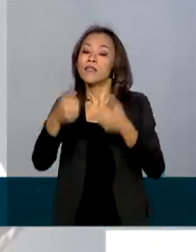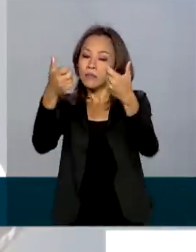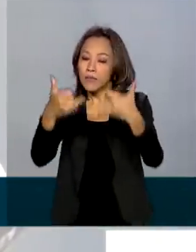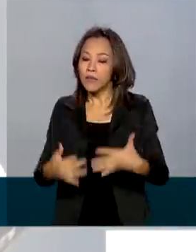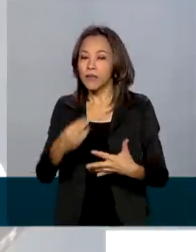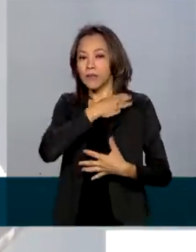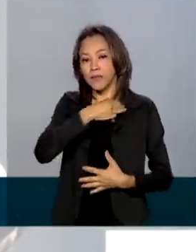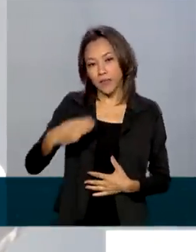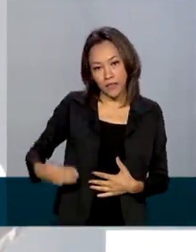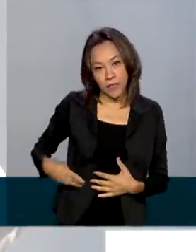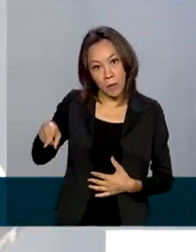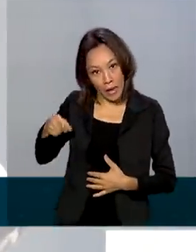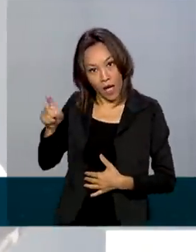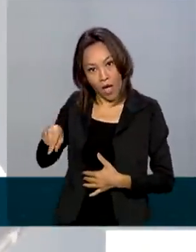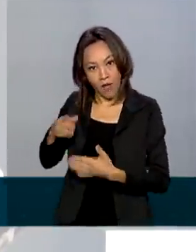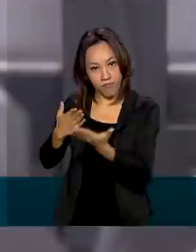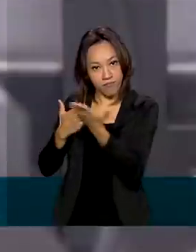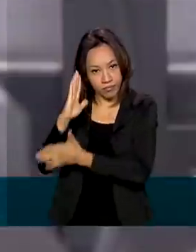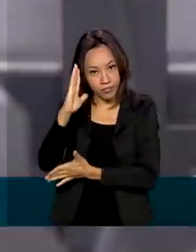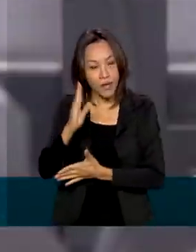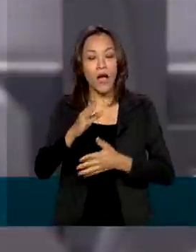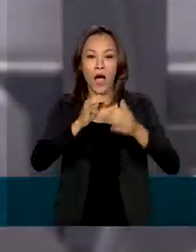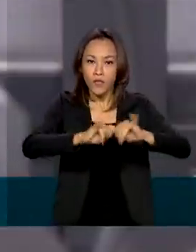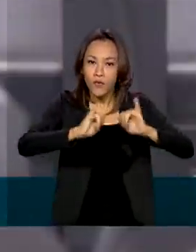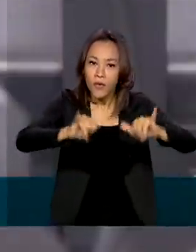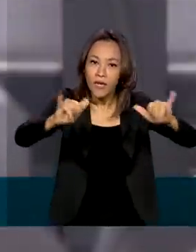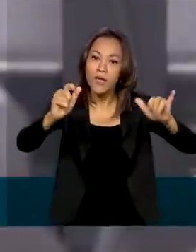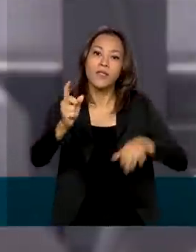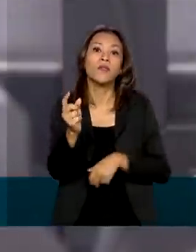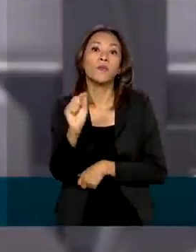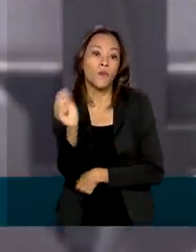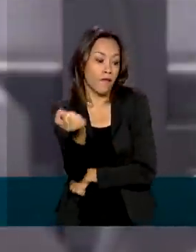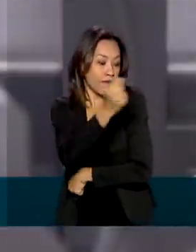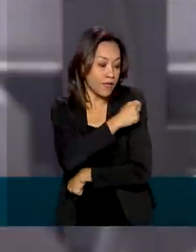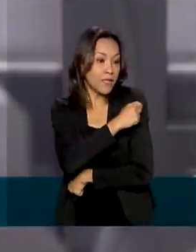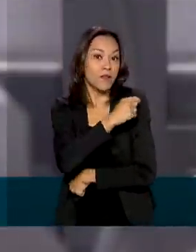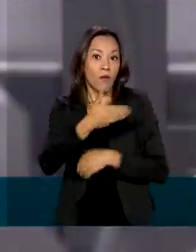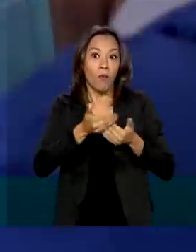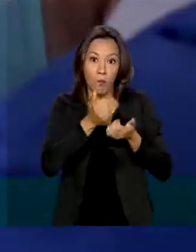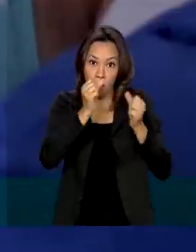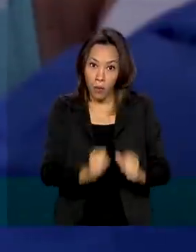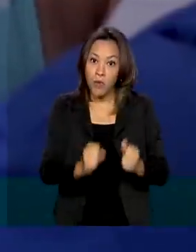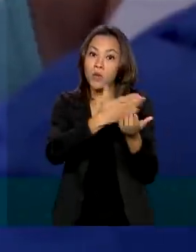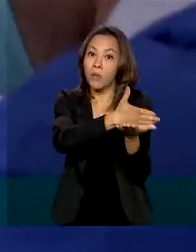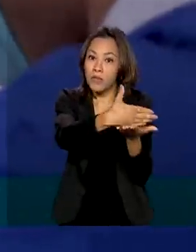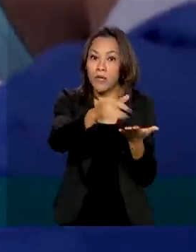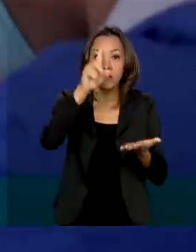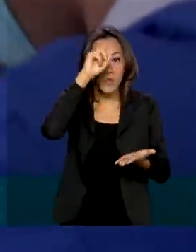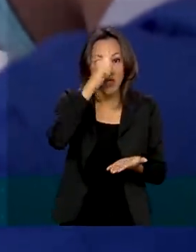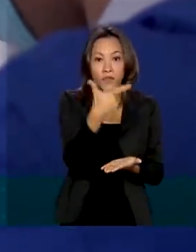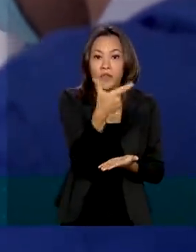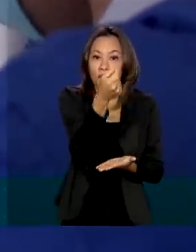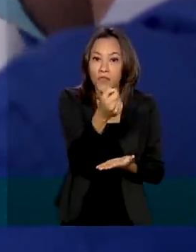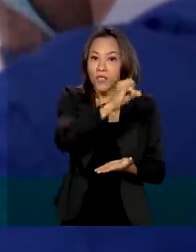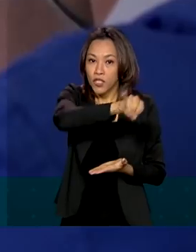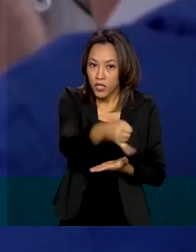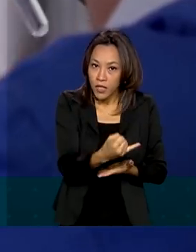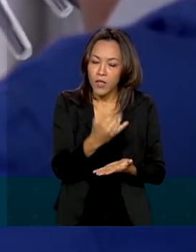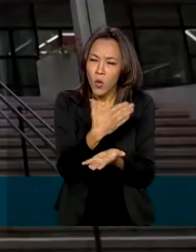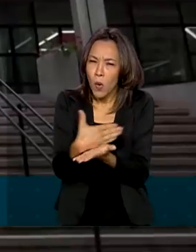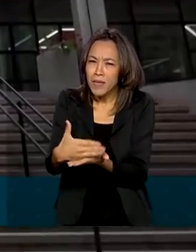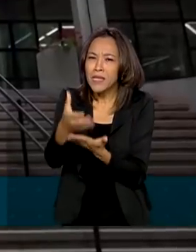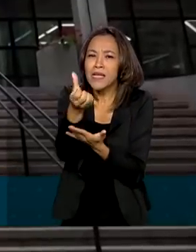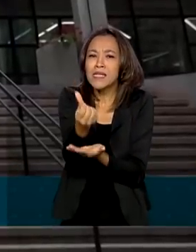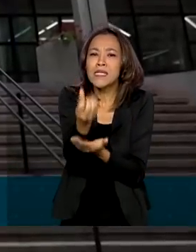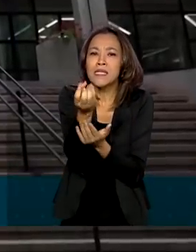com o aval da Anvisa, a campanha de vacinação pode começar no dia 20 de janeiro. A previsão é iniciar com 6 milhões de